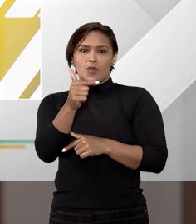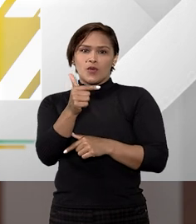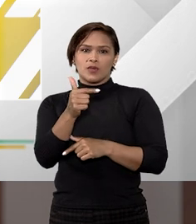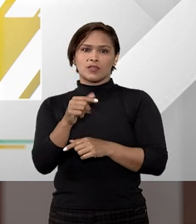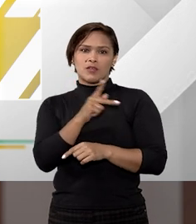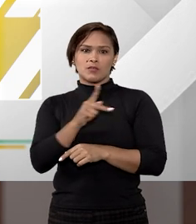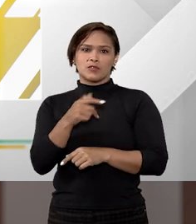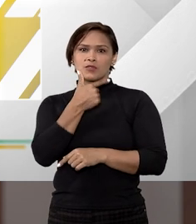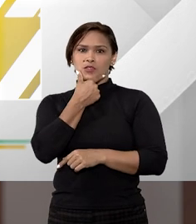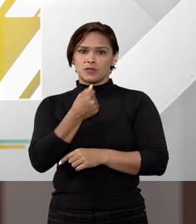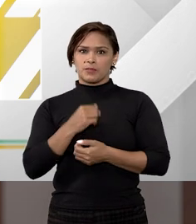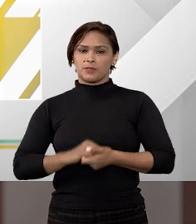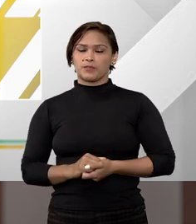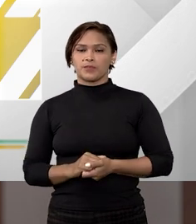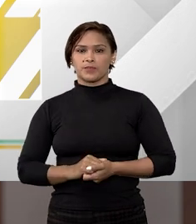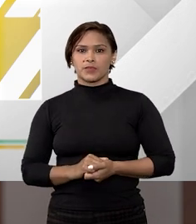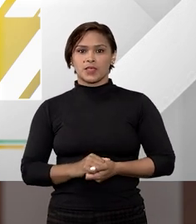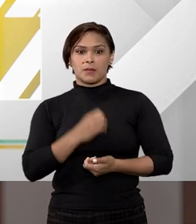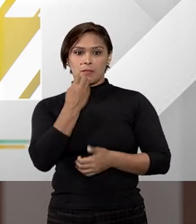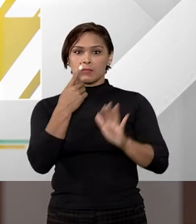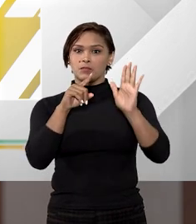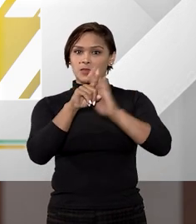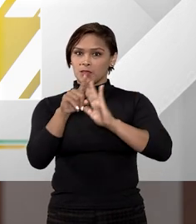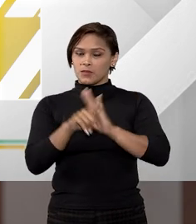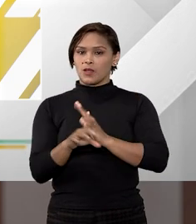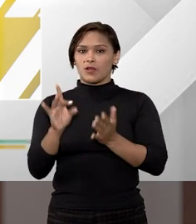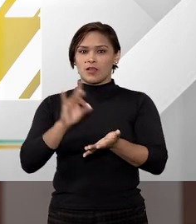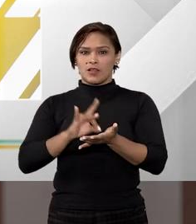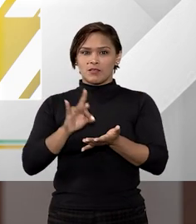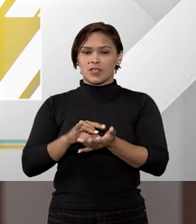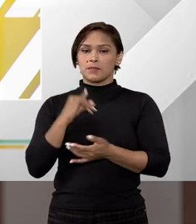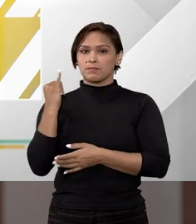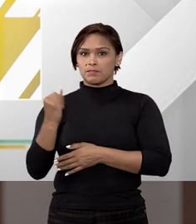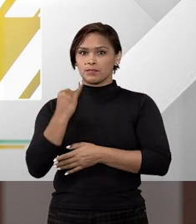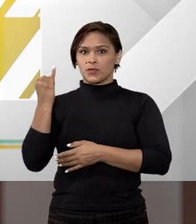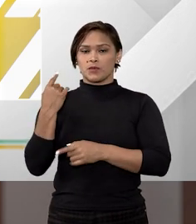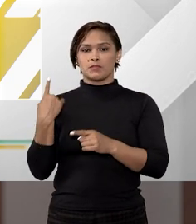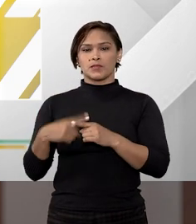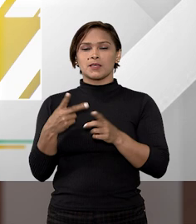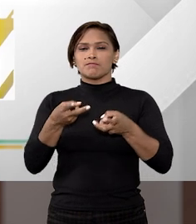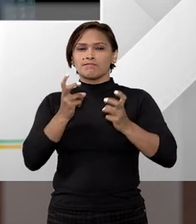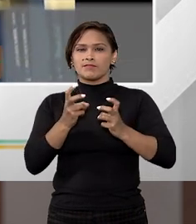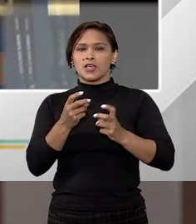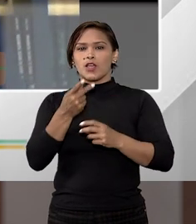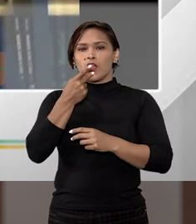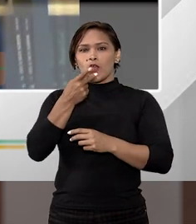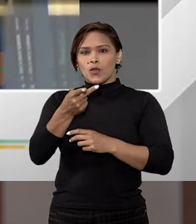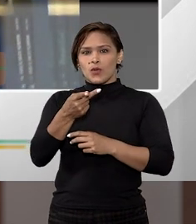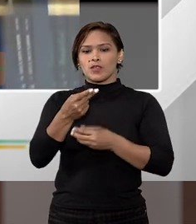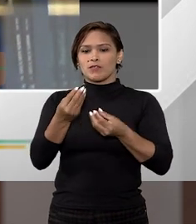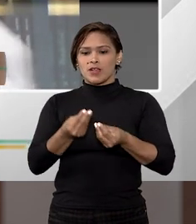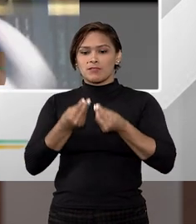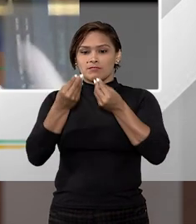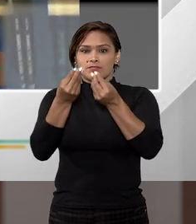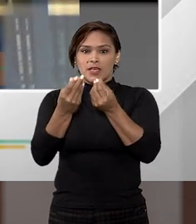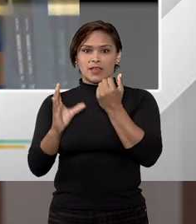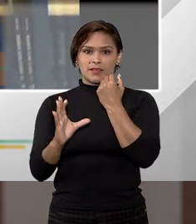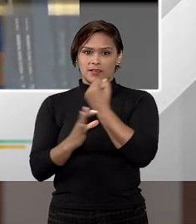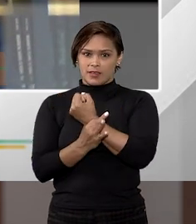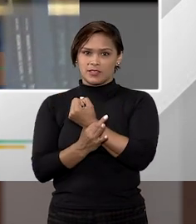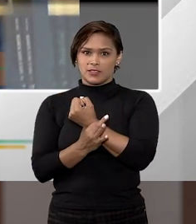ou não, professor Vitor? Bem, Tiago, essa é uma pergunta realmente muito importante. Porque, veja só, quando eu falo de dar um bem em